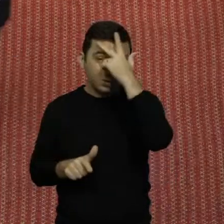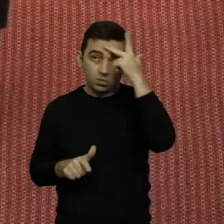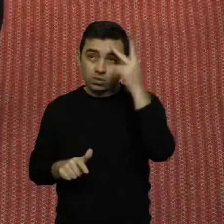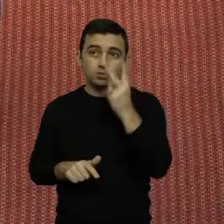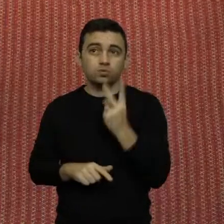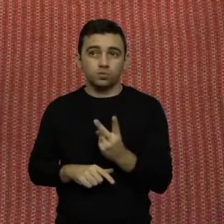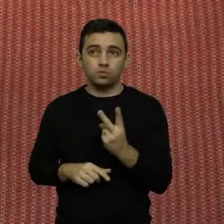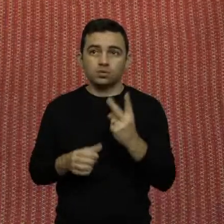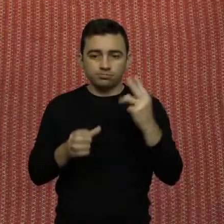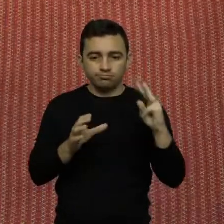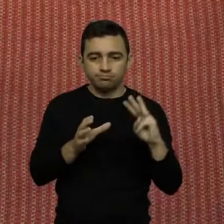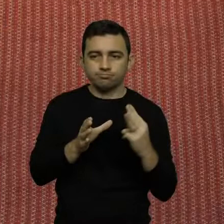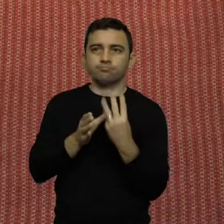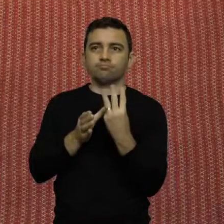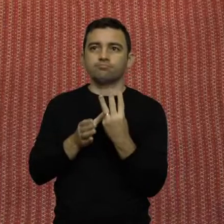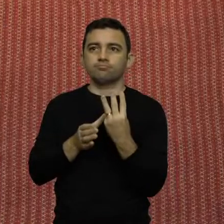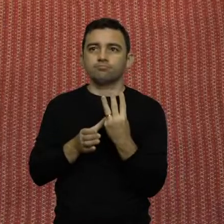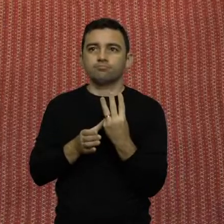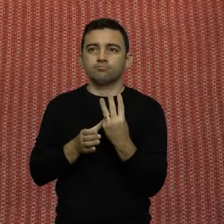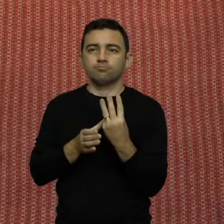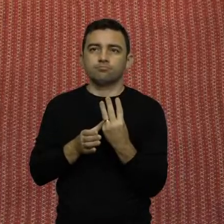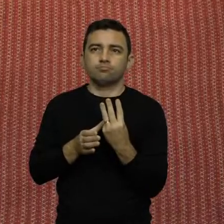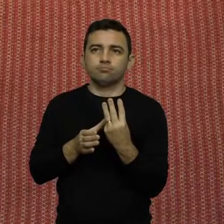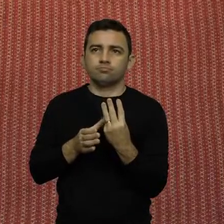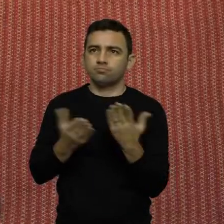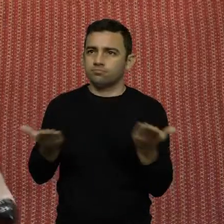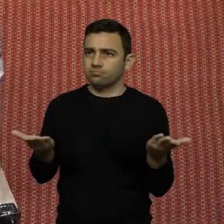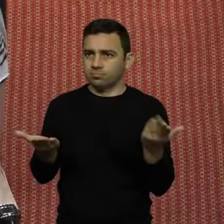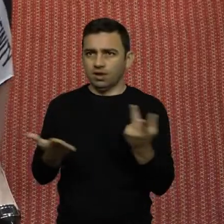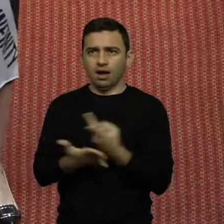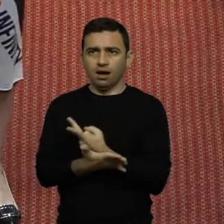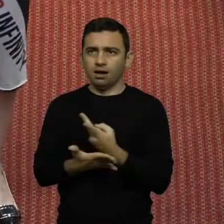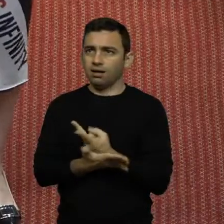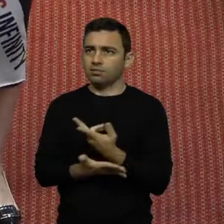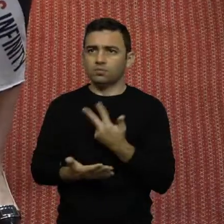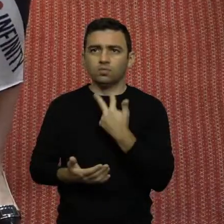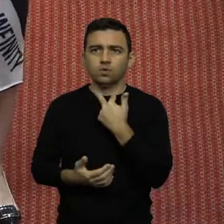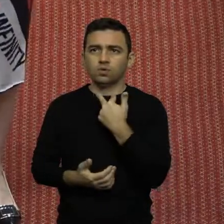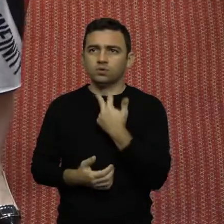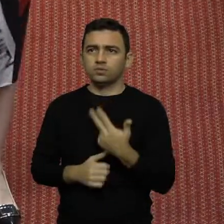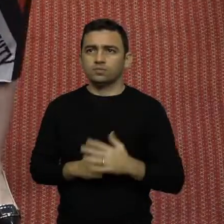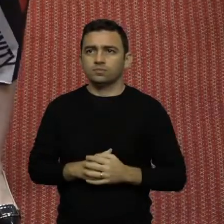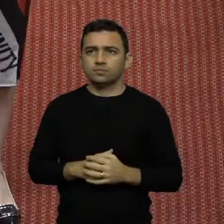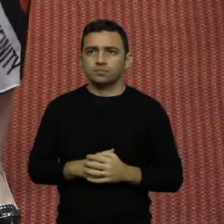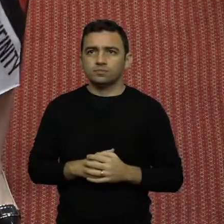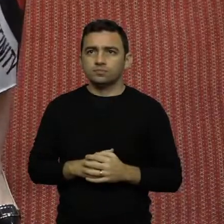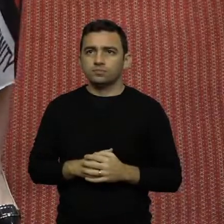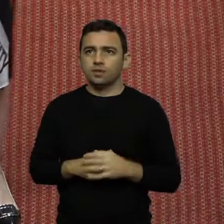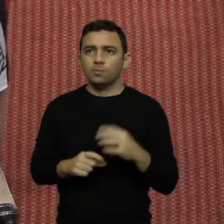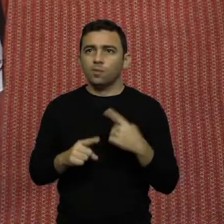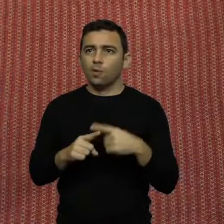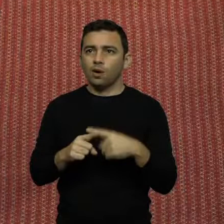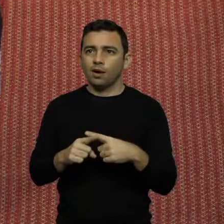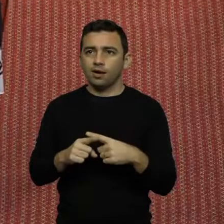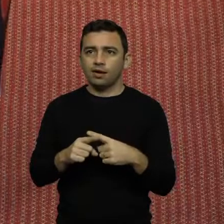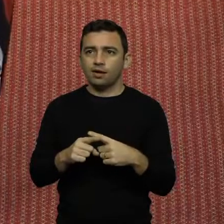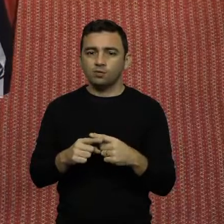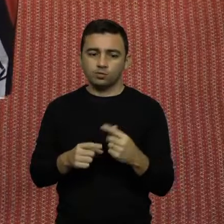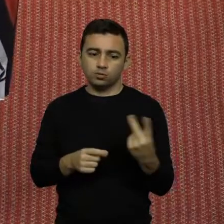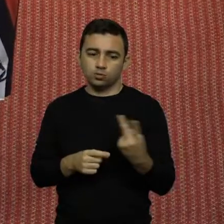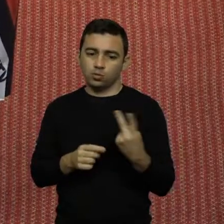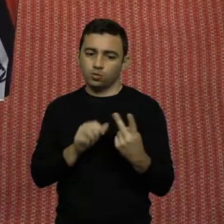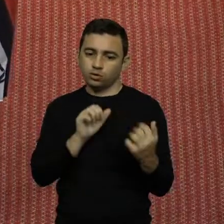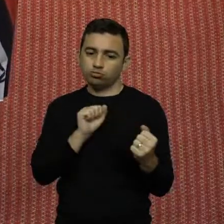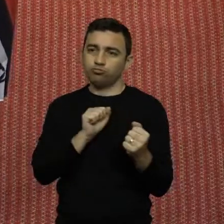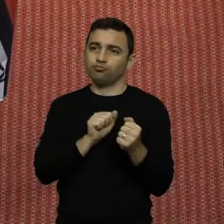compor a tríplice. Isso é uma fraude, porque esses outros dois estão em conluio